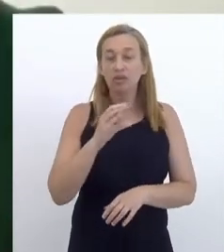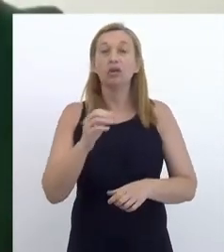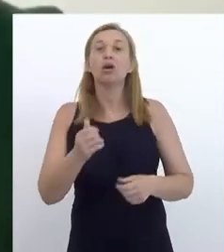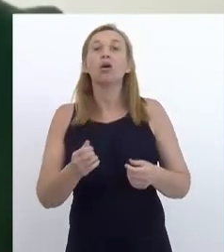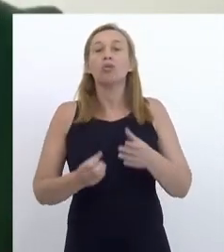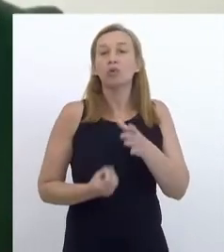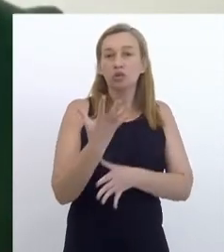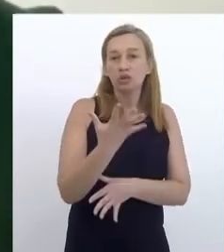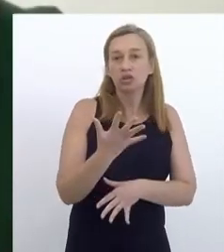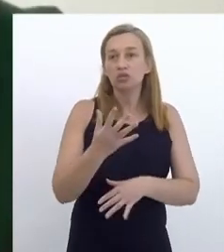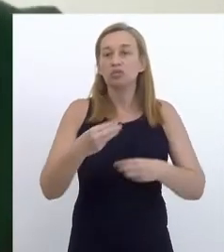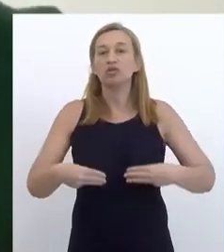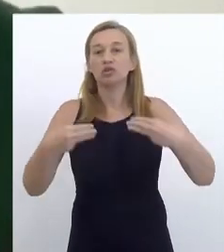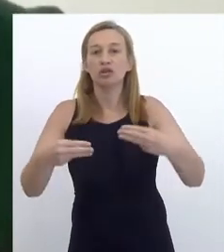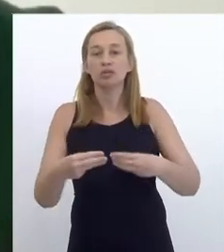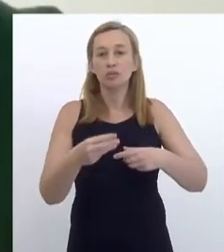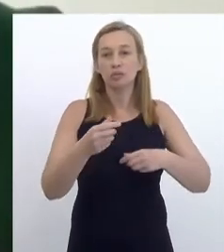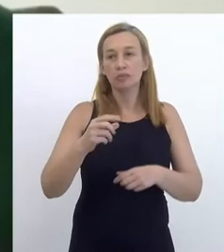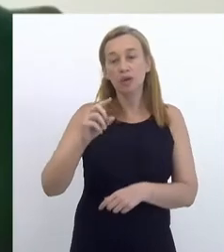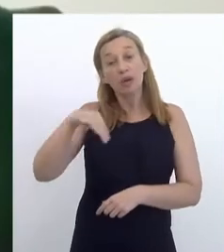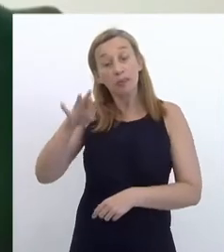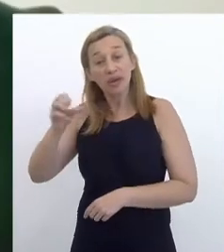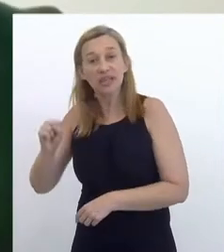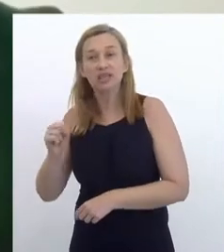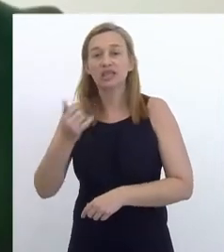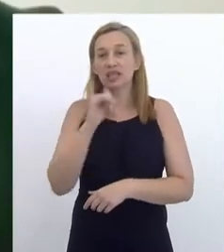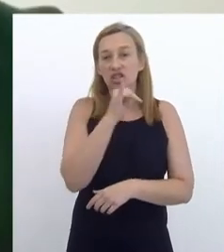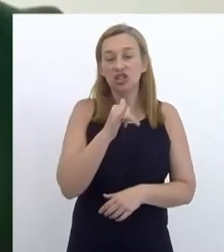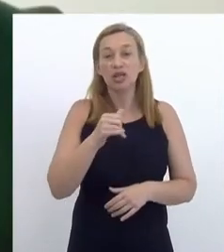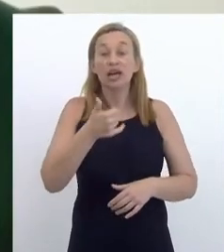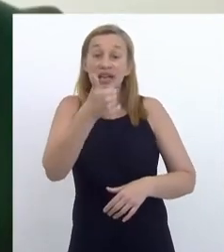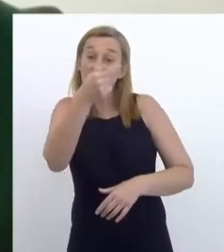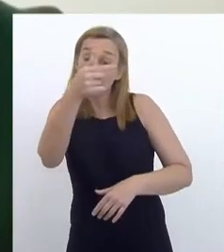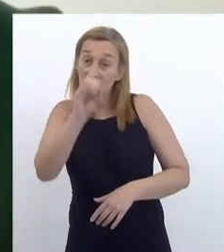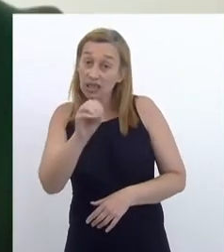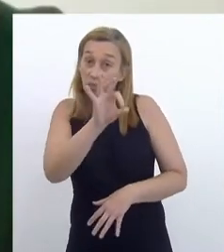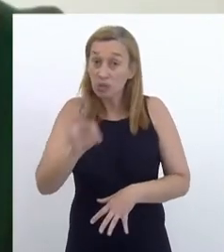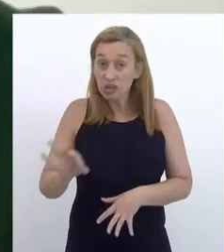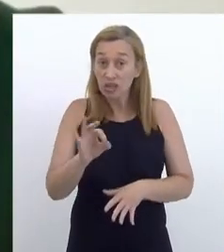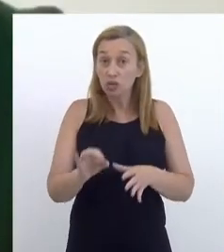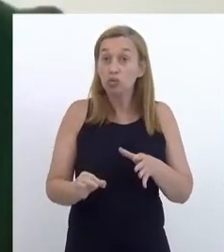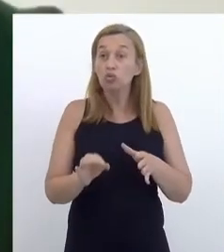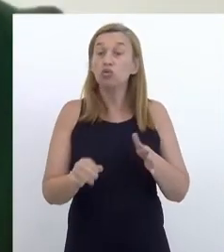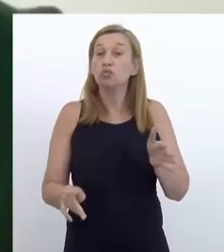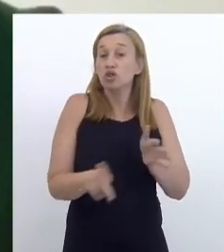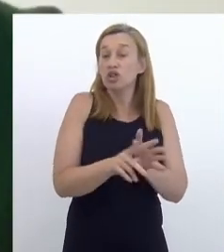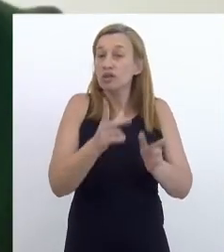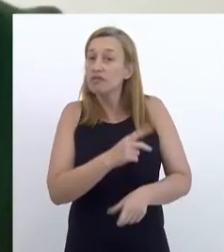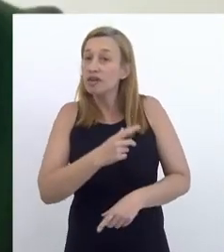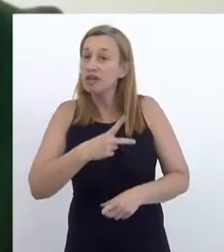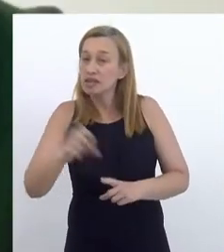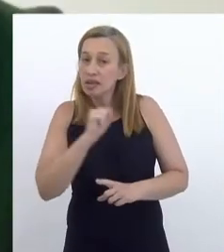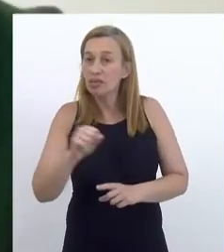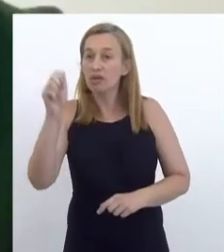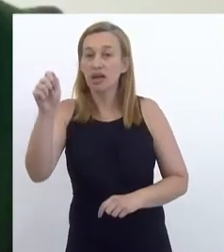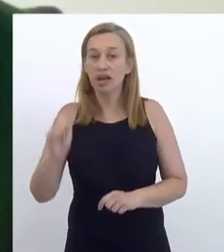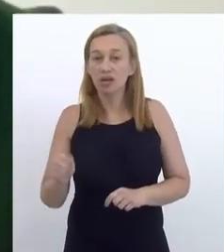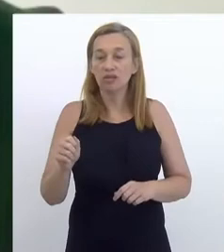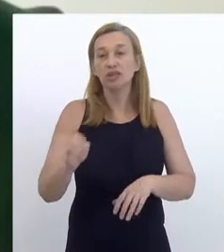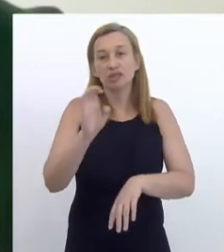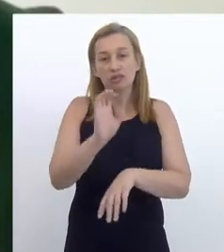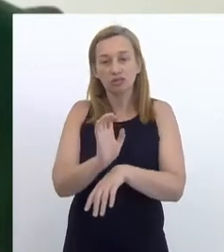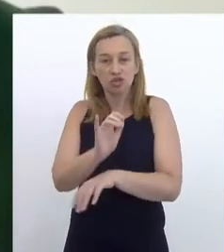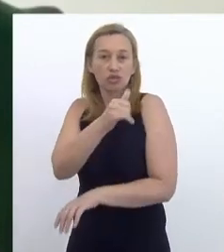pelo Ministério de Minas e Energia no final de outubro desse ano. A boa notícia é que 70% dos projetos que venceram o leilão